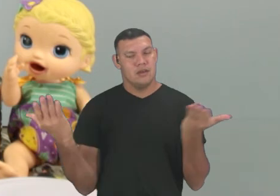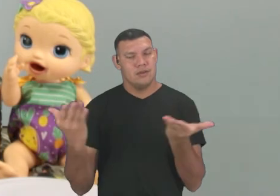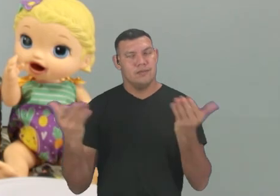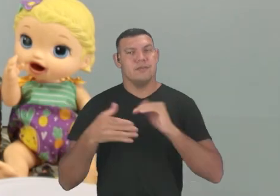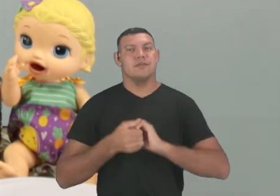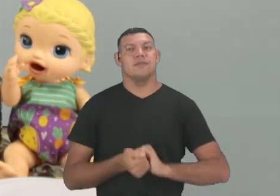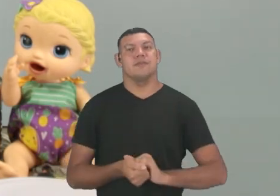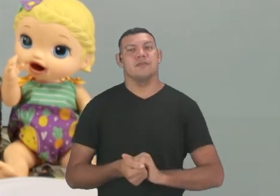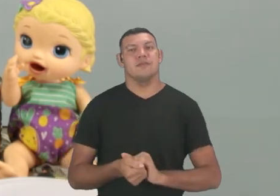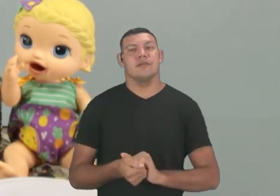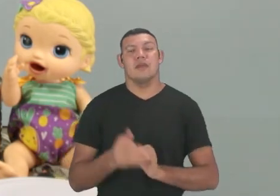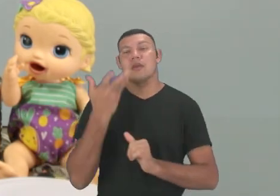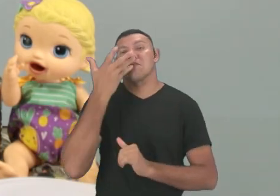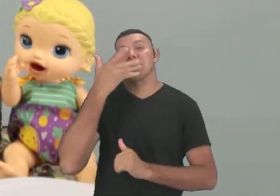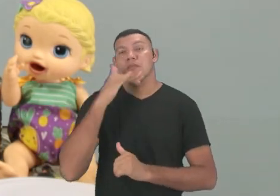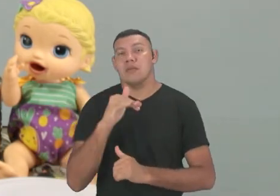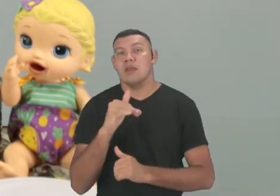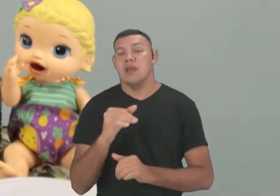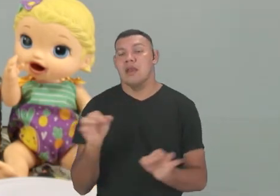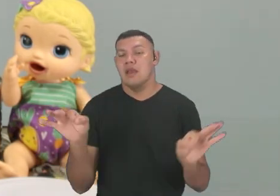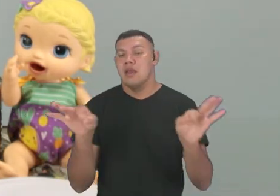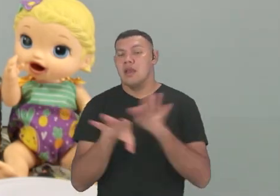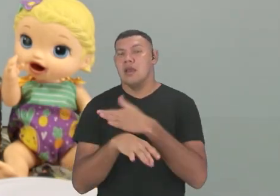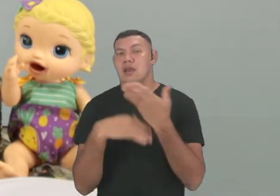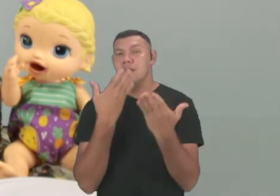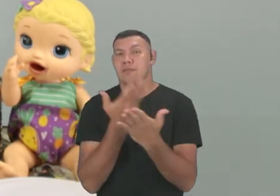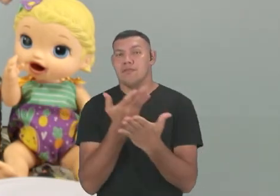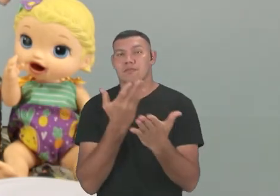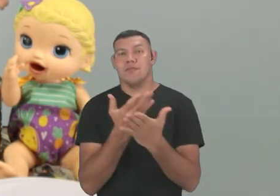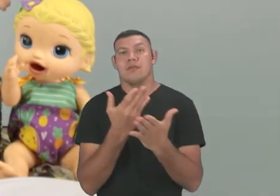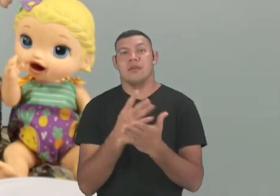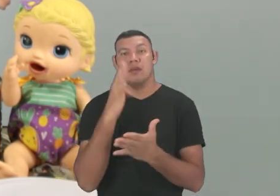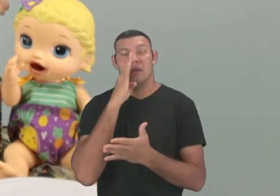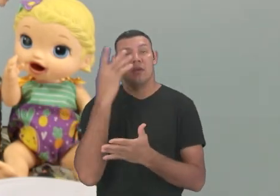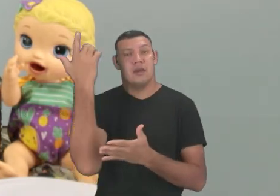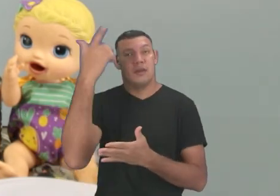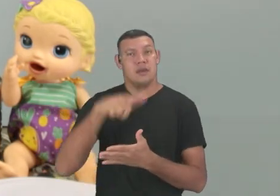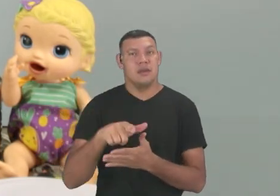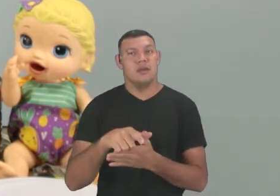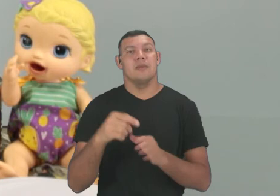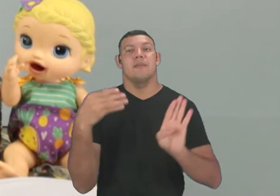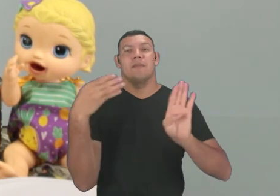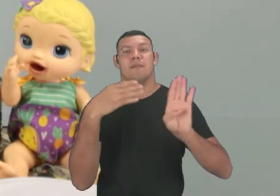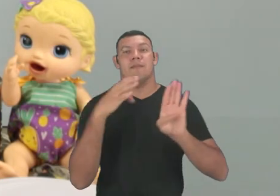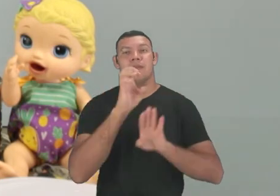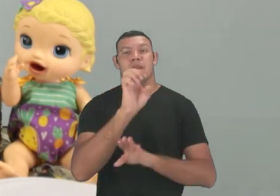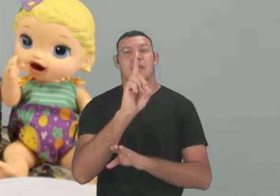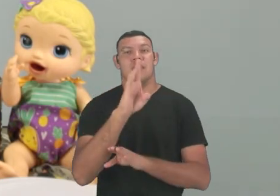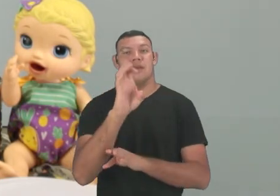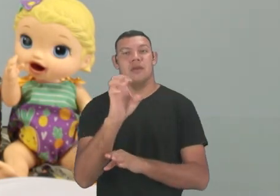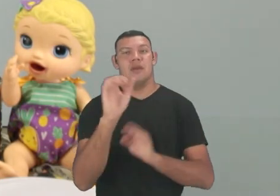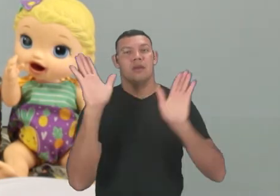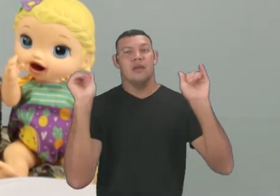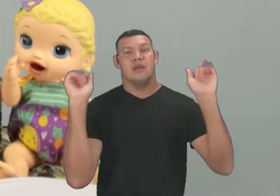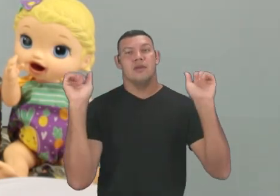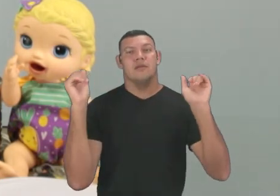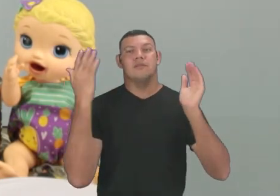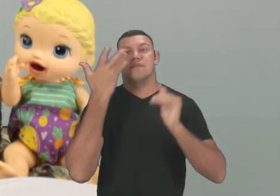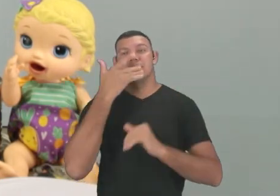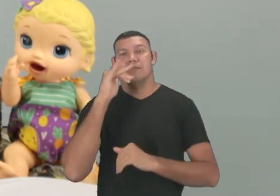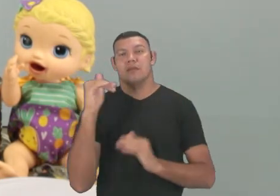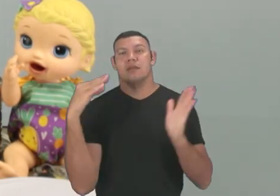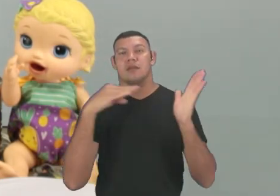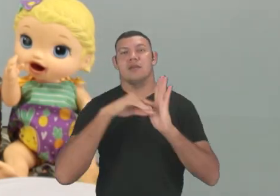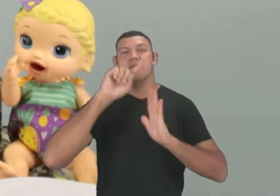hoje. Crianças, a nossa aula chegou ao fim, mas para esta e outras aulas, acesse a plataforma Eduque. Tchau, tchau, crianças.